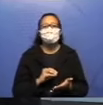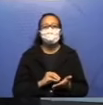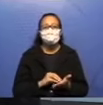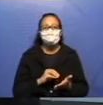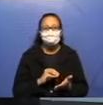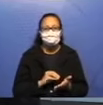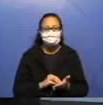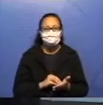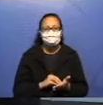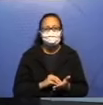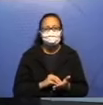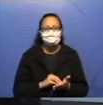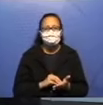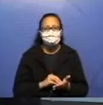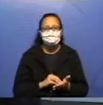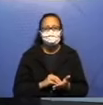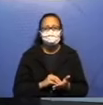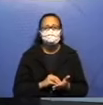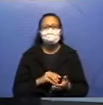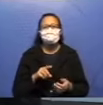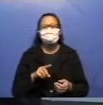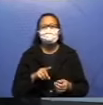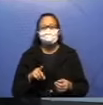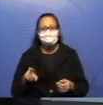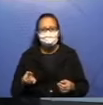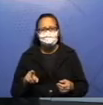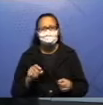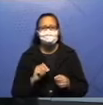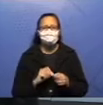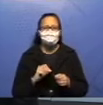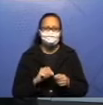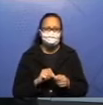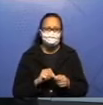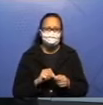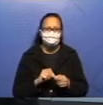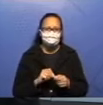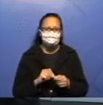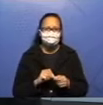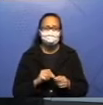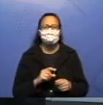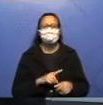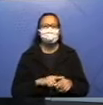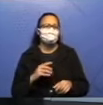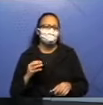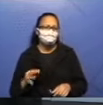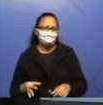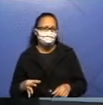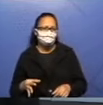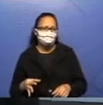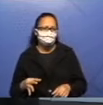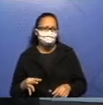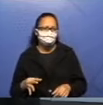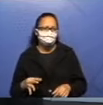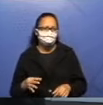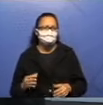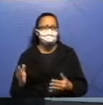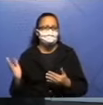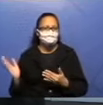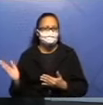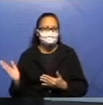de coordenação para vocês poderem estar fazendo isso em tempo hábil, tá certo? Então, aqui,